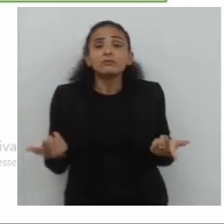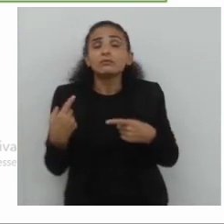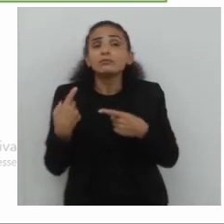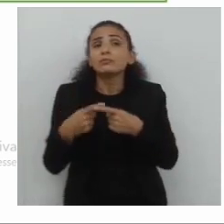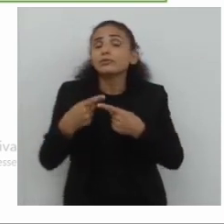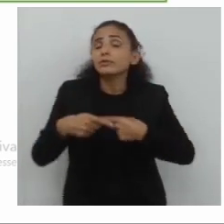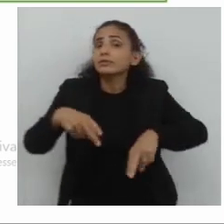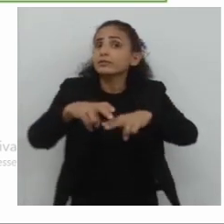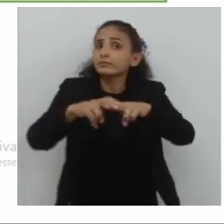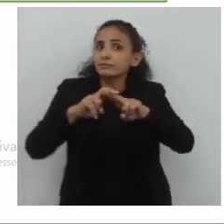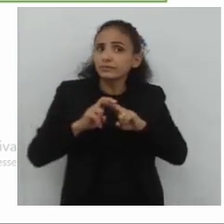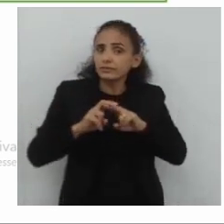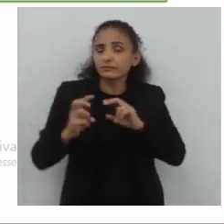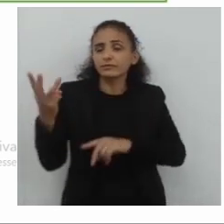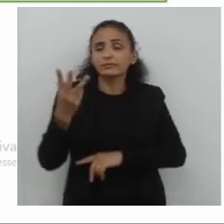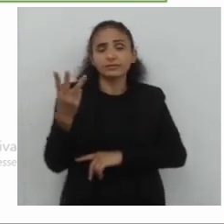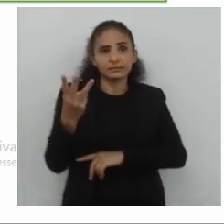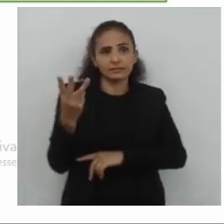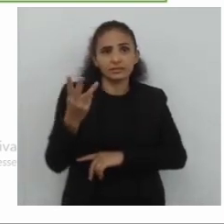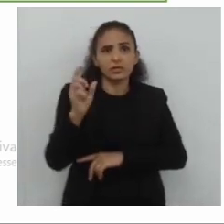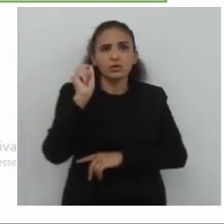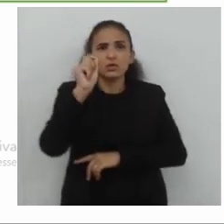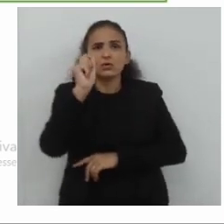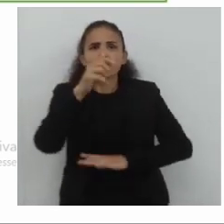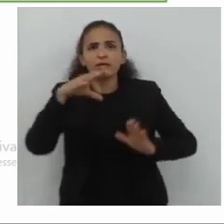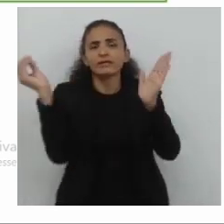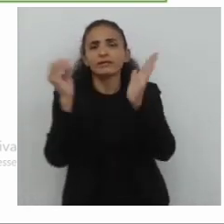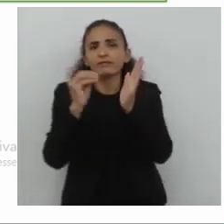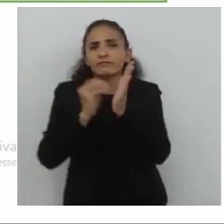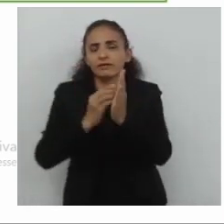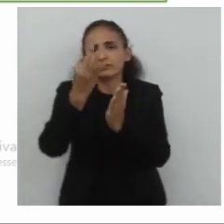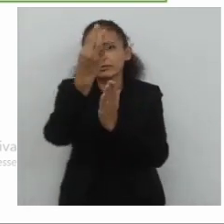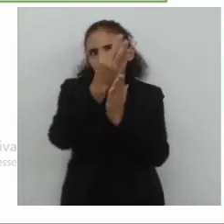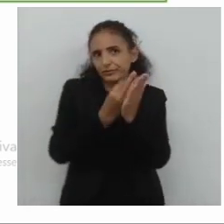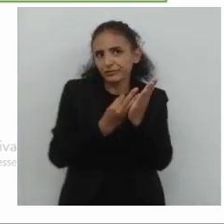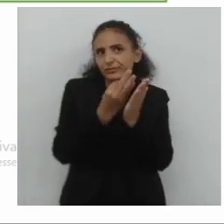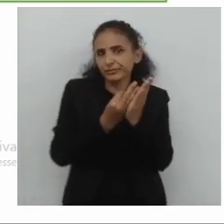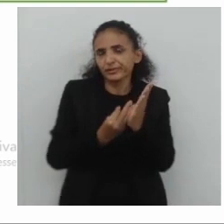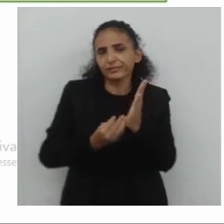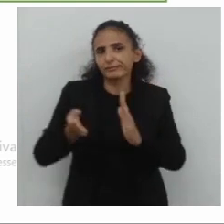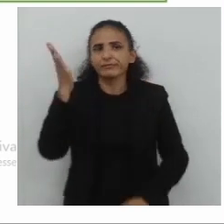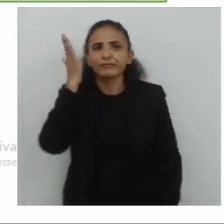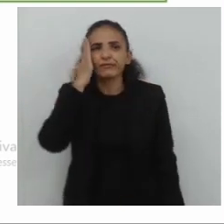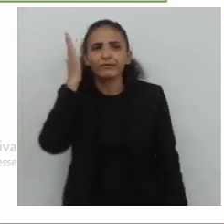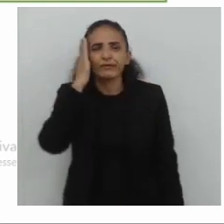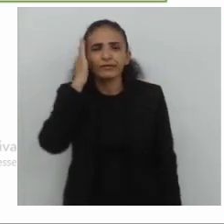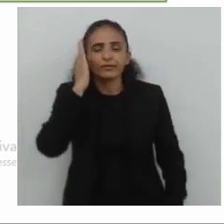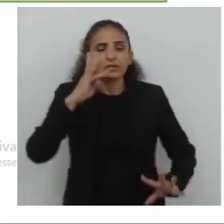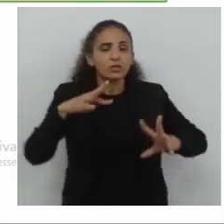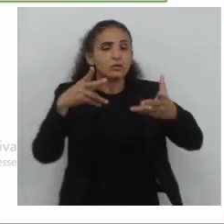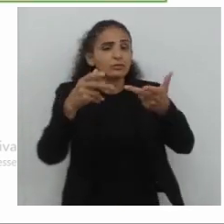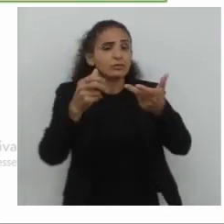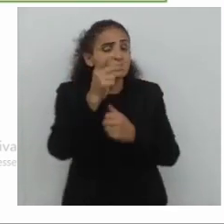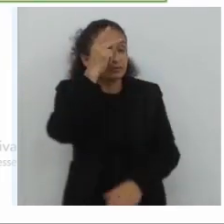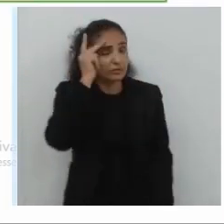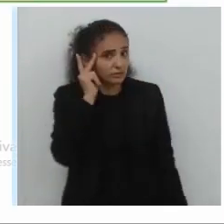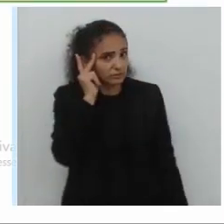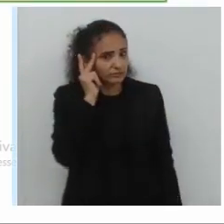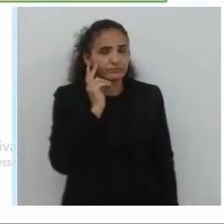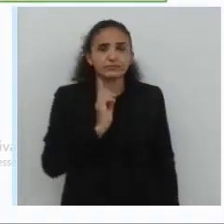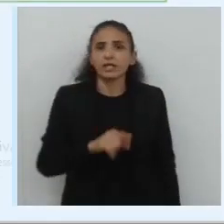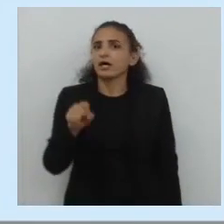razão? Por que razão? Terceiro, o que é que falta ao texto para ser compreendido pelos leitores? No caso,